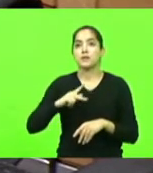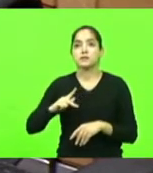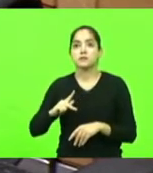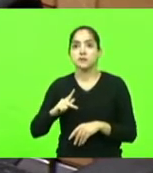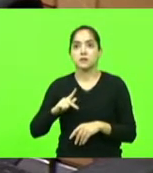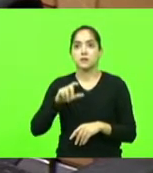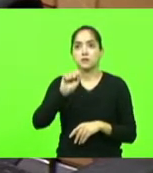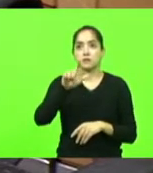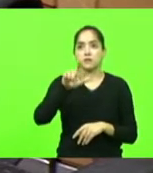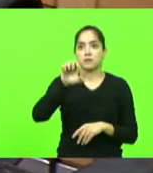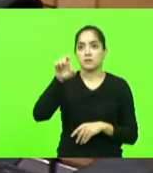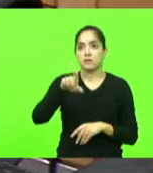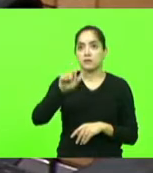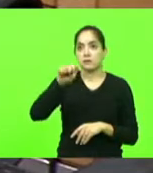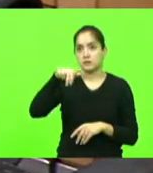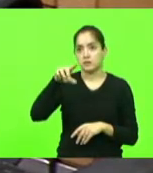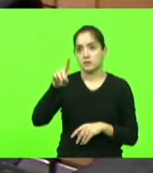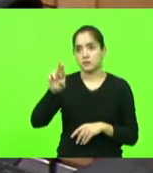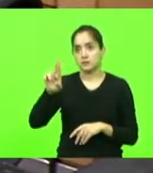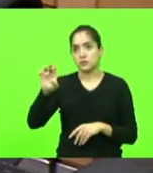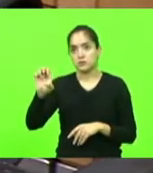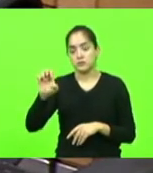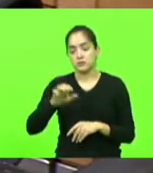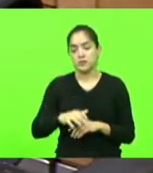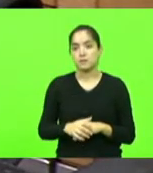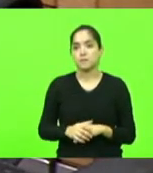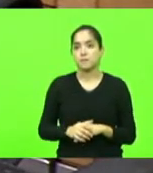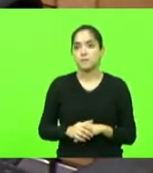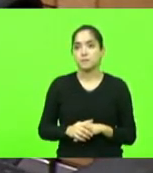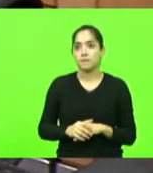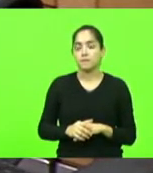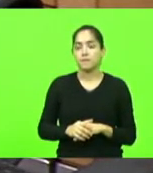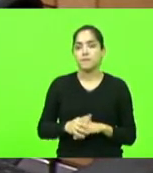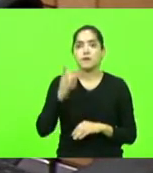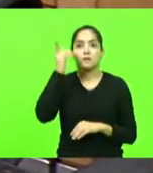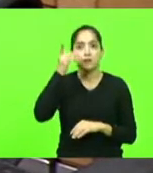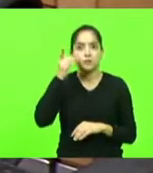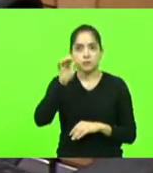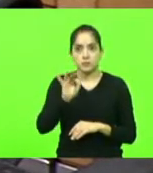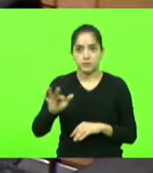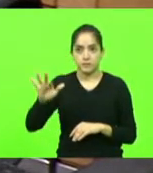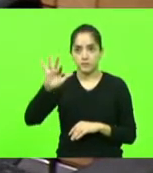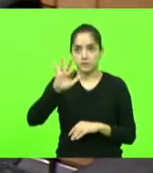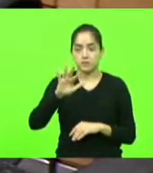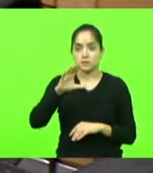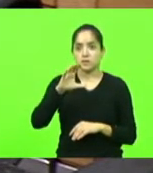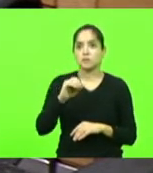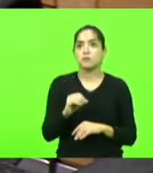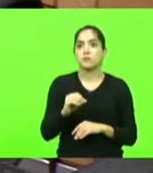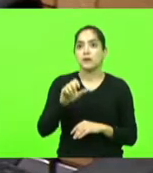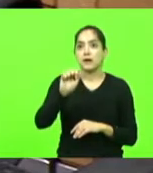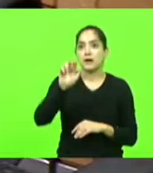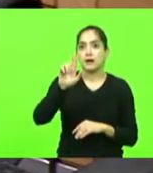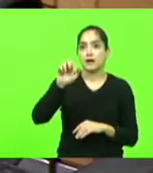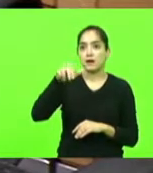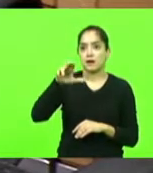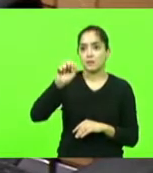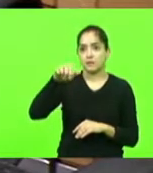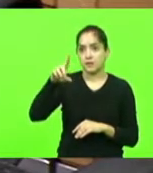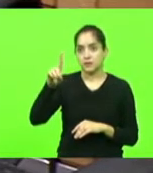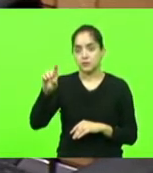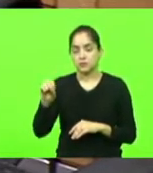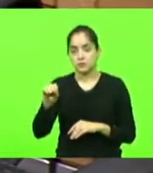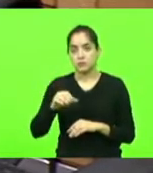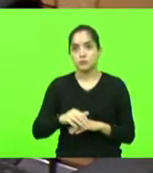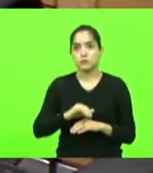Alexandre Stefani. Excelentíssimo deputado federal, Coronel Armando. Excelentíssimo deputado estadual,